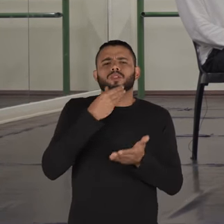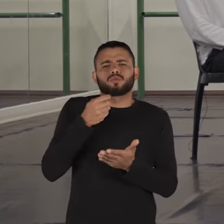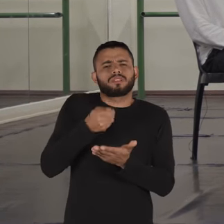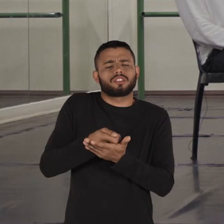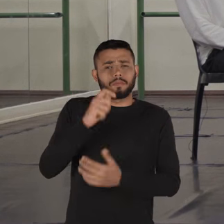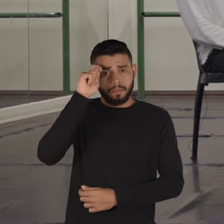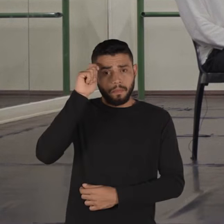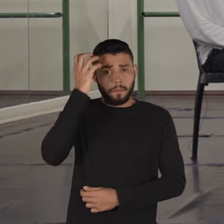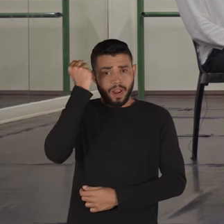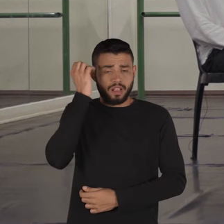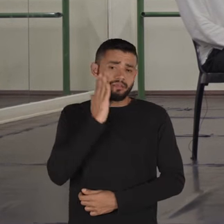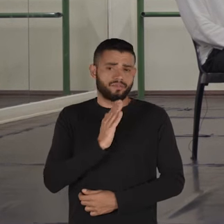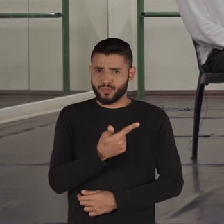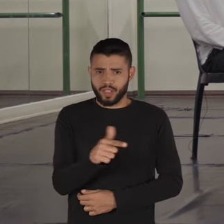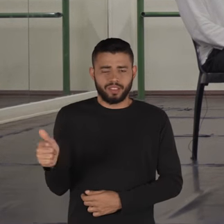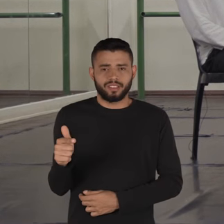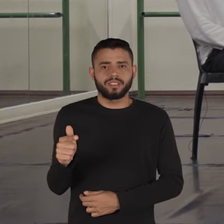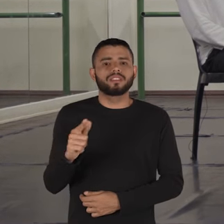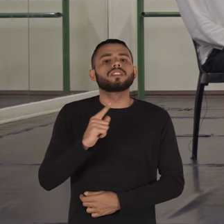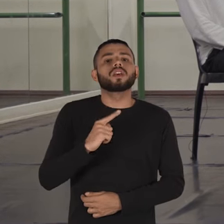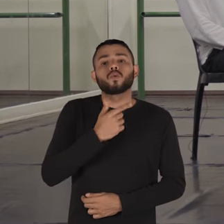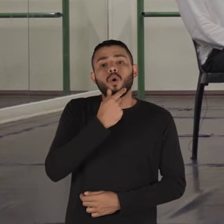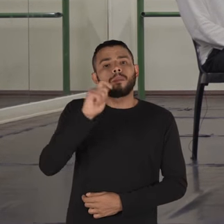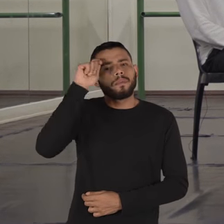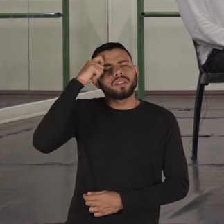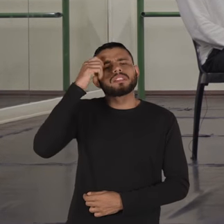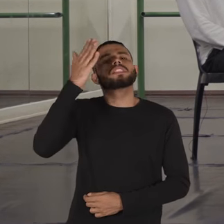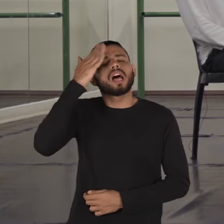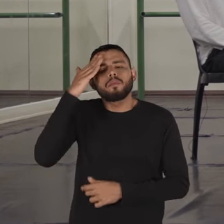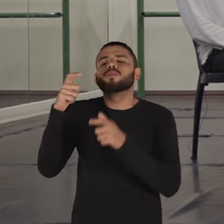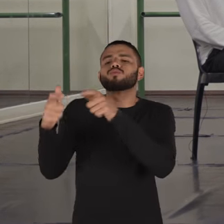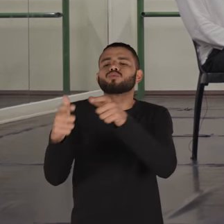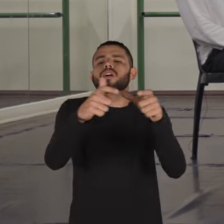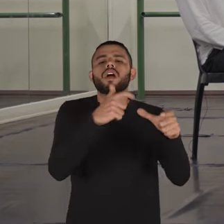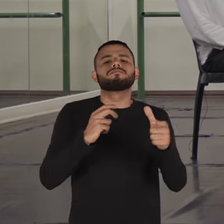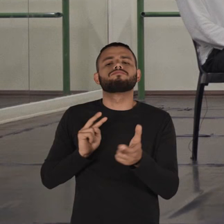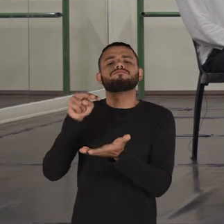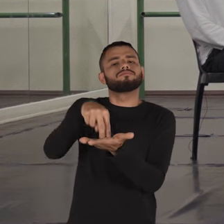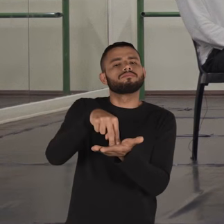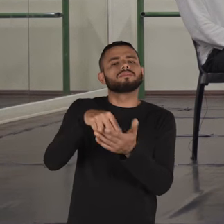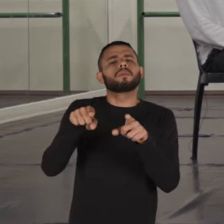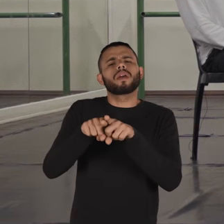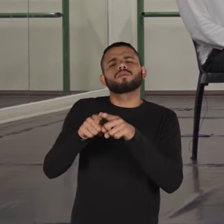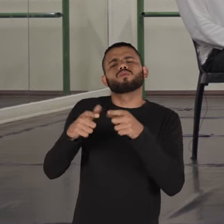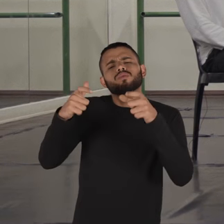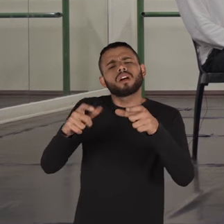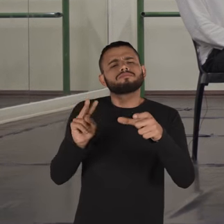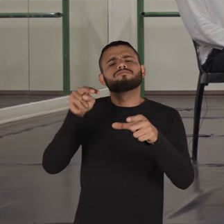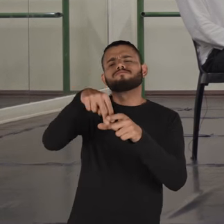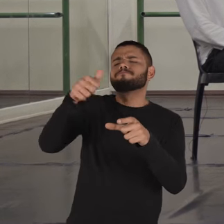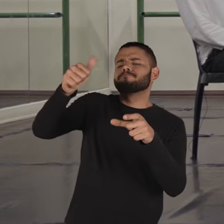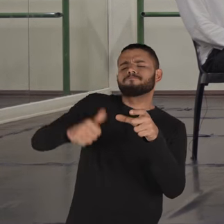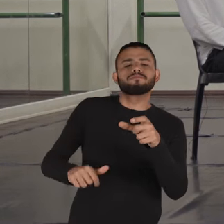masculinidade branca. Tem um homem preto que identifica onde tá pisando critica o lugar onde pisa